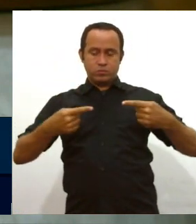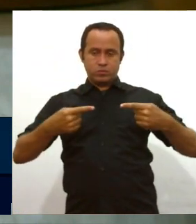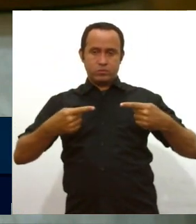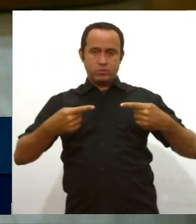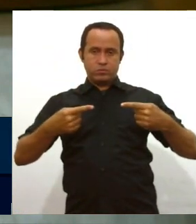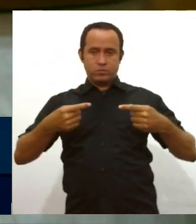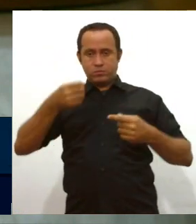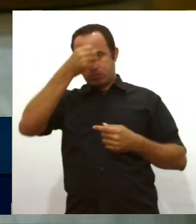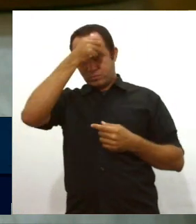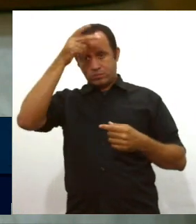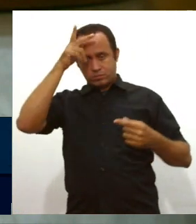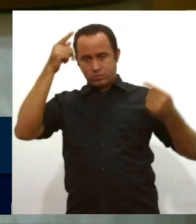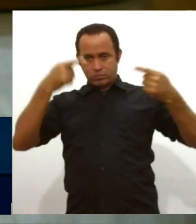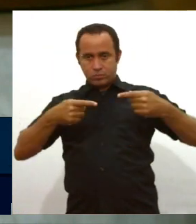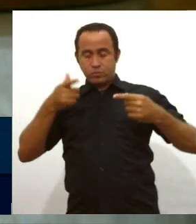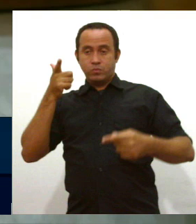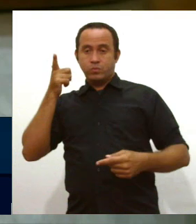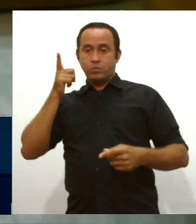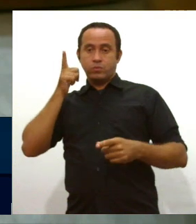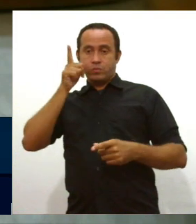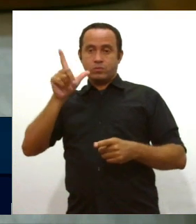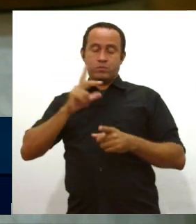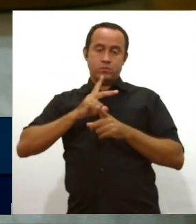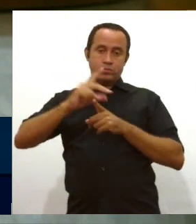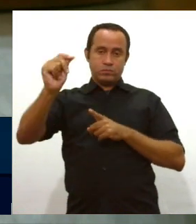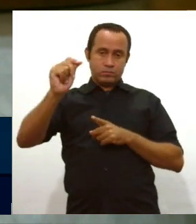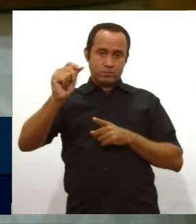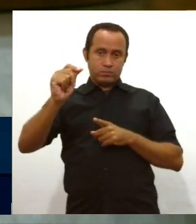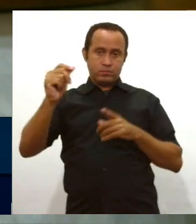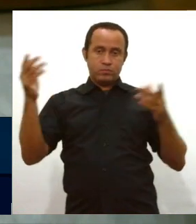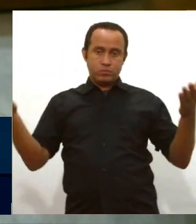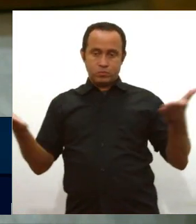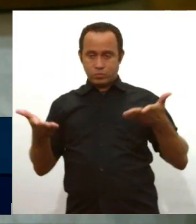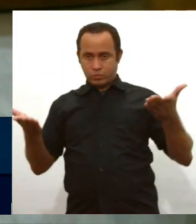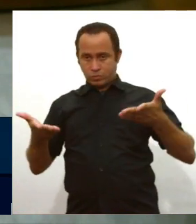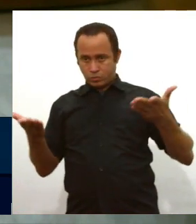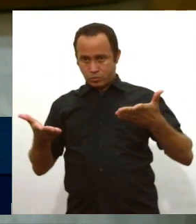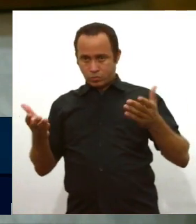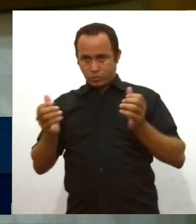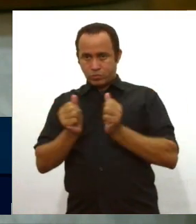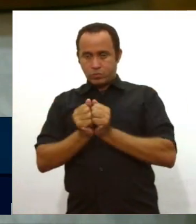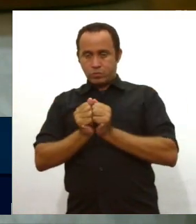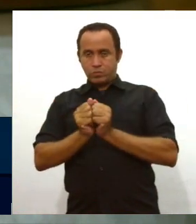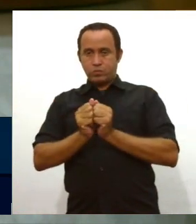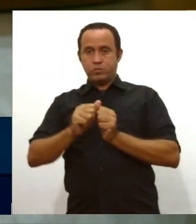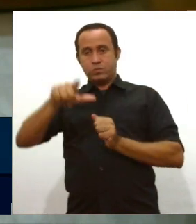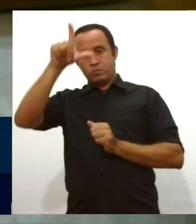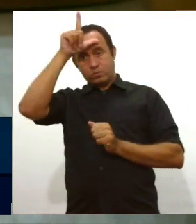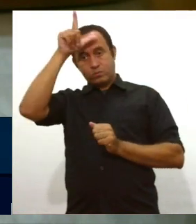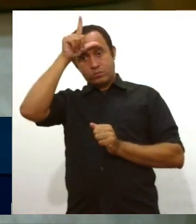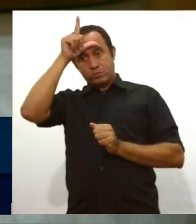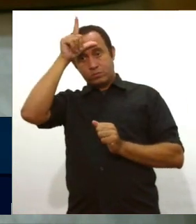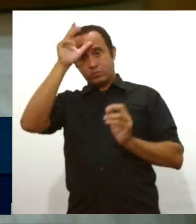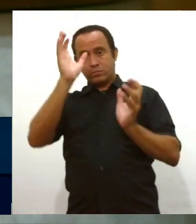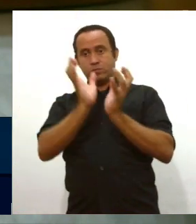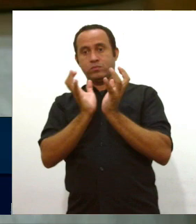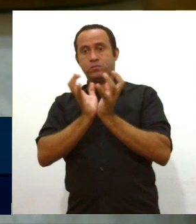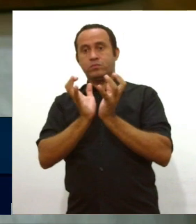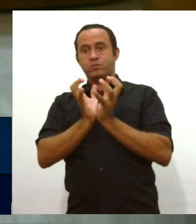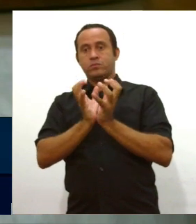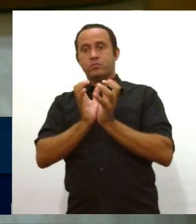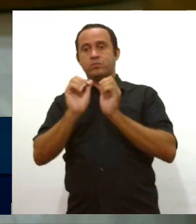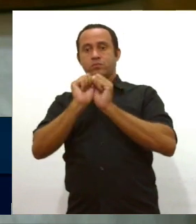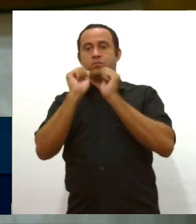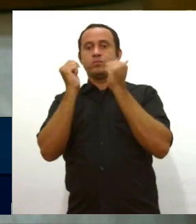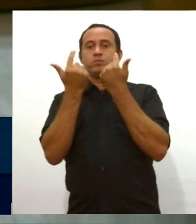eleição para deputado estadual, venceu, e está aqui conosco, nessa casa, é o líder nosso, do nosso partido, na